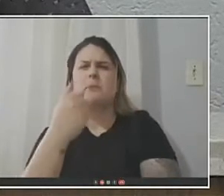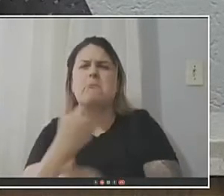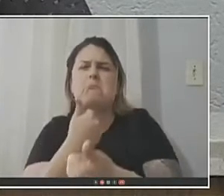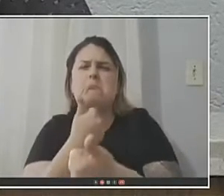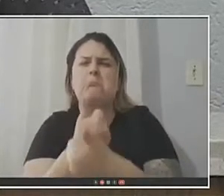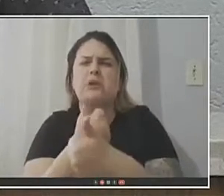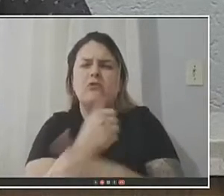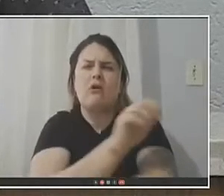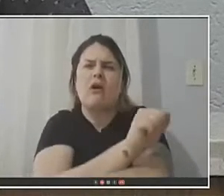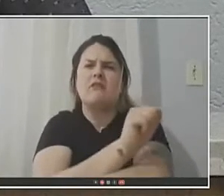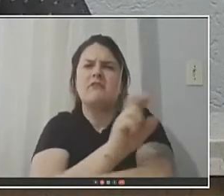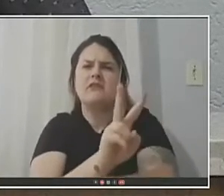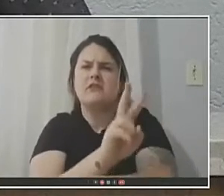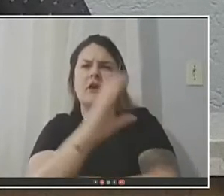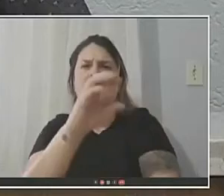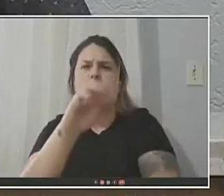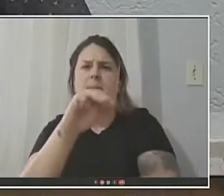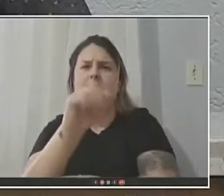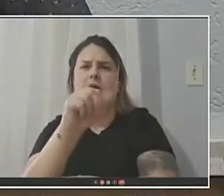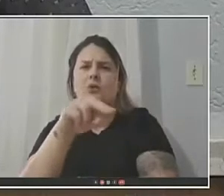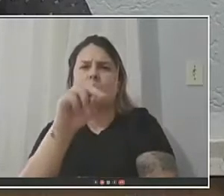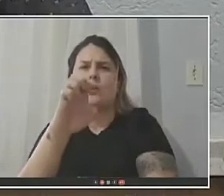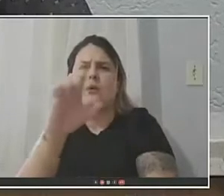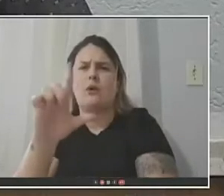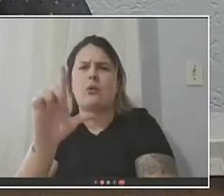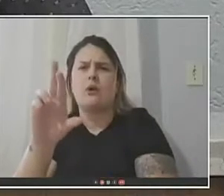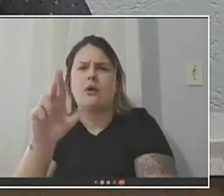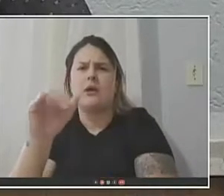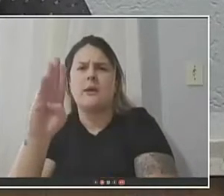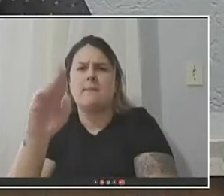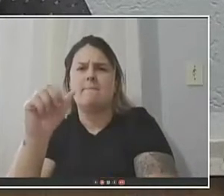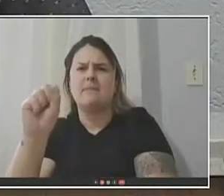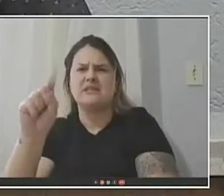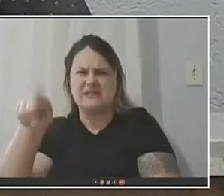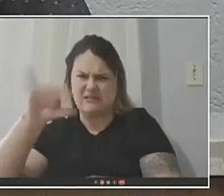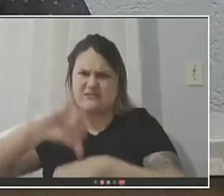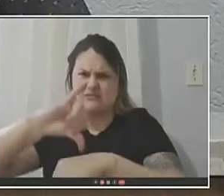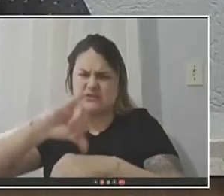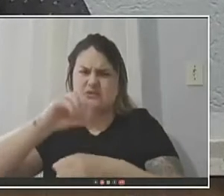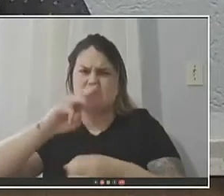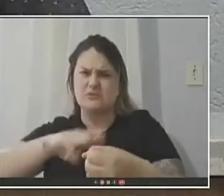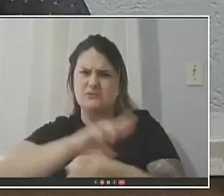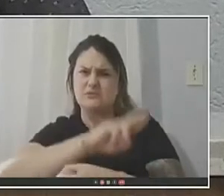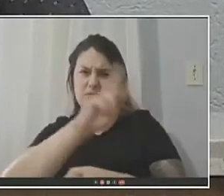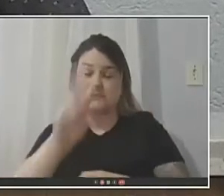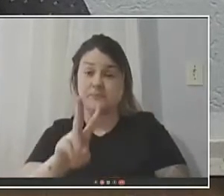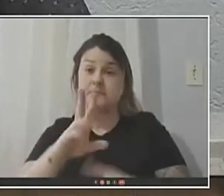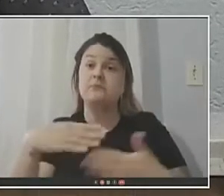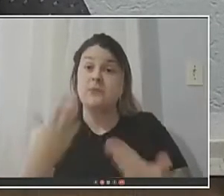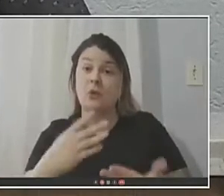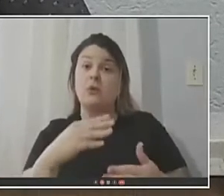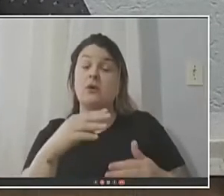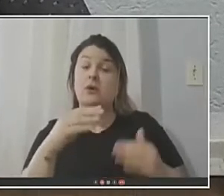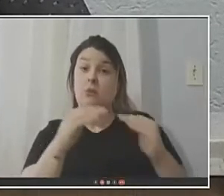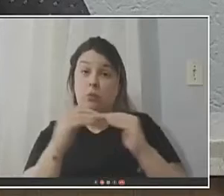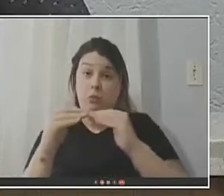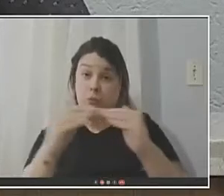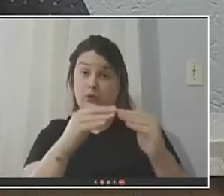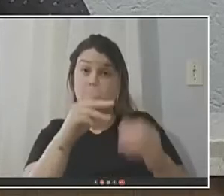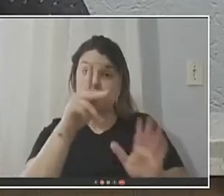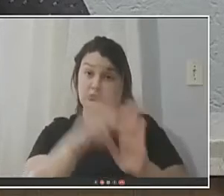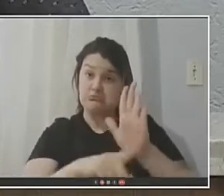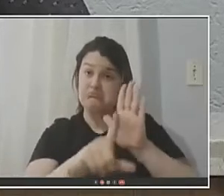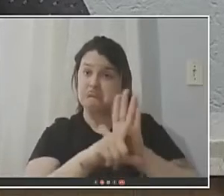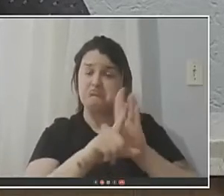centro do município de União da Vitória, Paraná. Fundamentação. Somos de parecer favorável ao projeto em questão, devendo